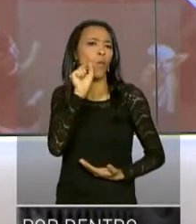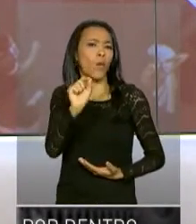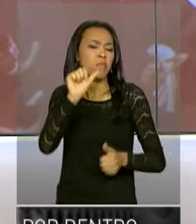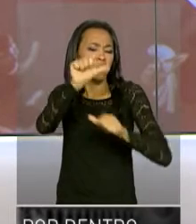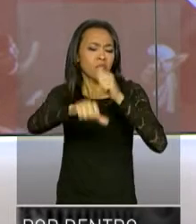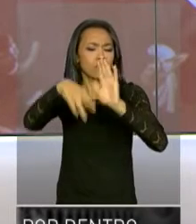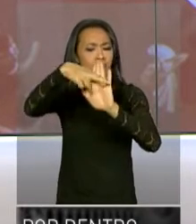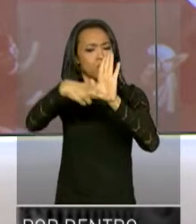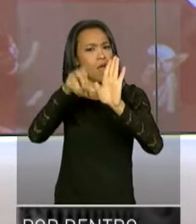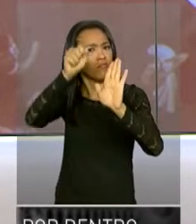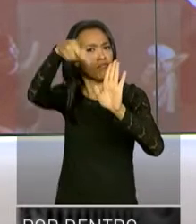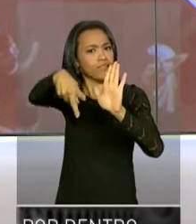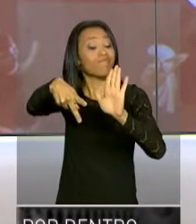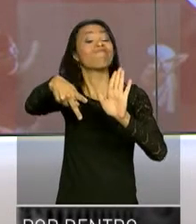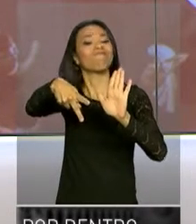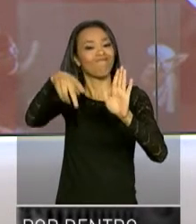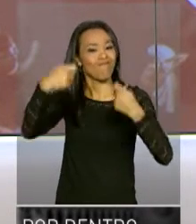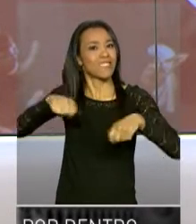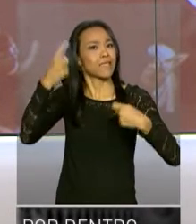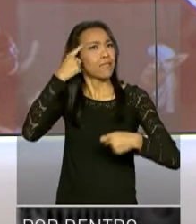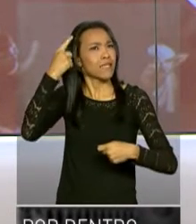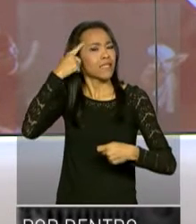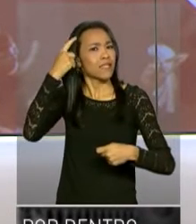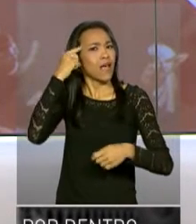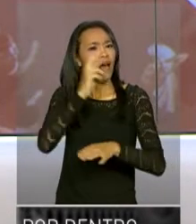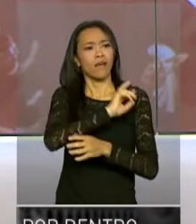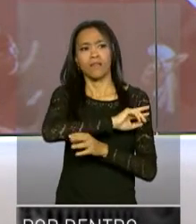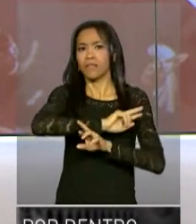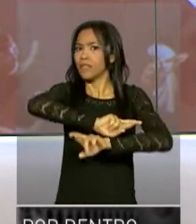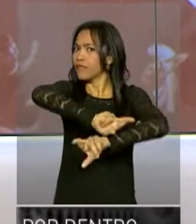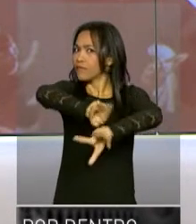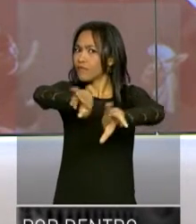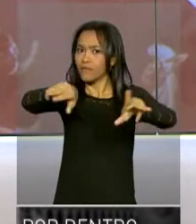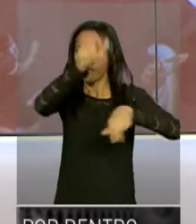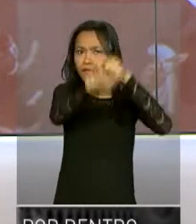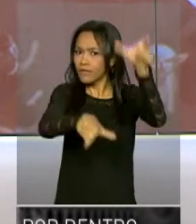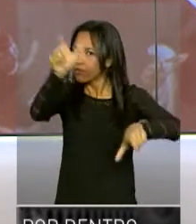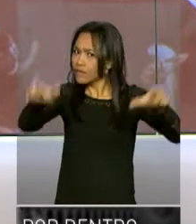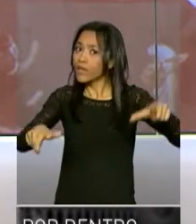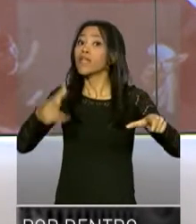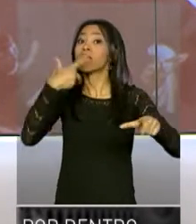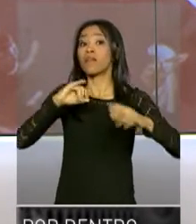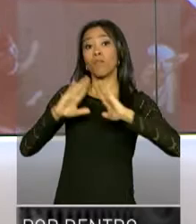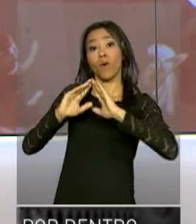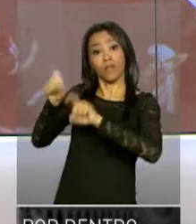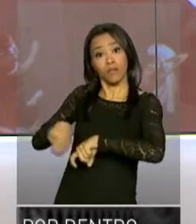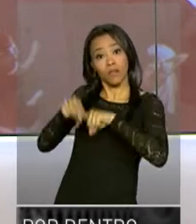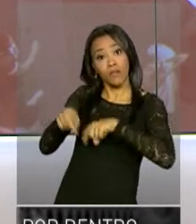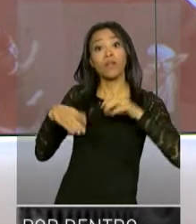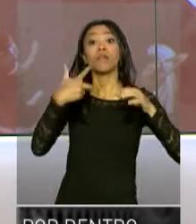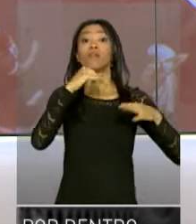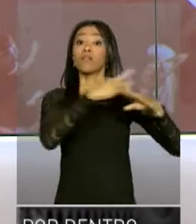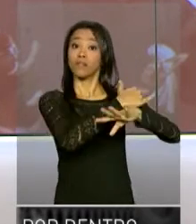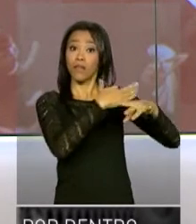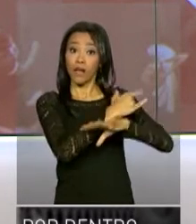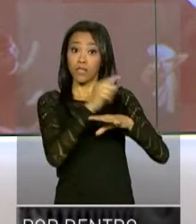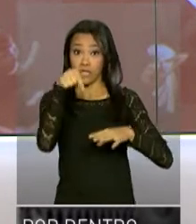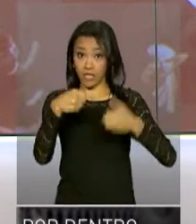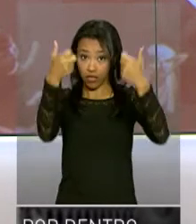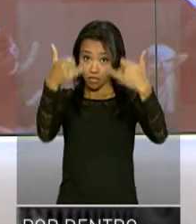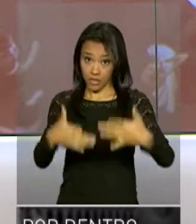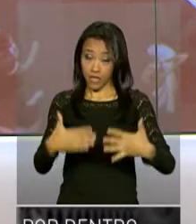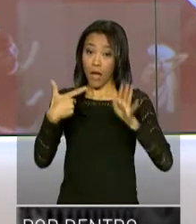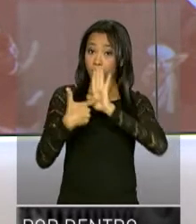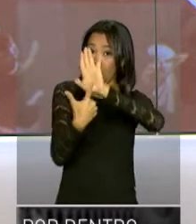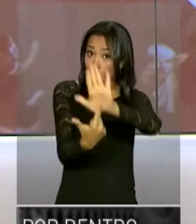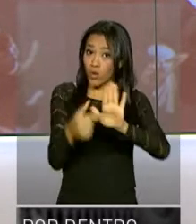reforma da Previdência, é preciso pensar em todos os trabalhadores, o da cidade e os do campo. Neste vídeo, o secretário da